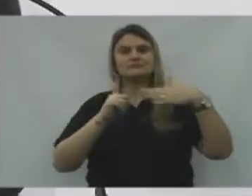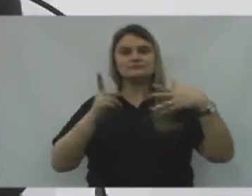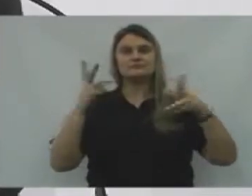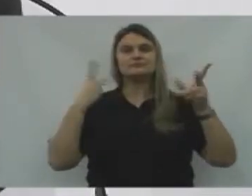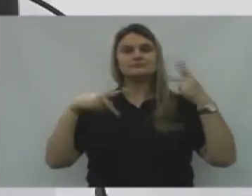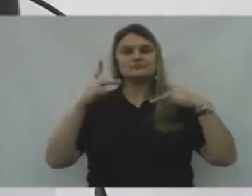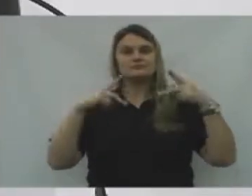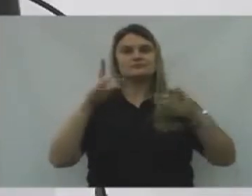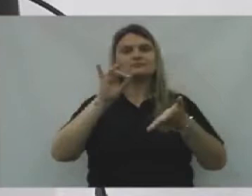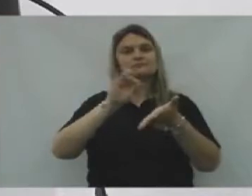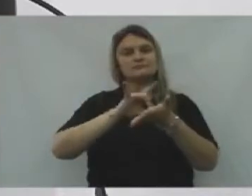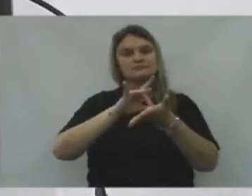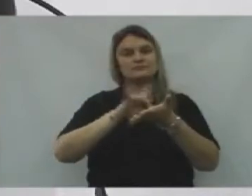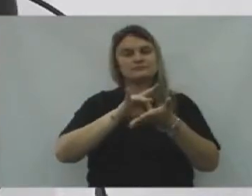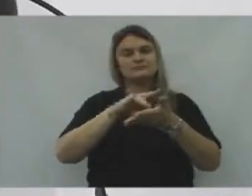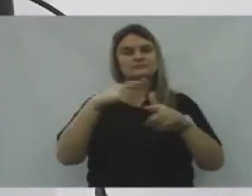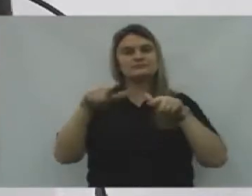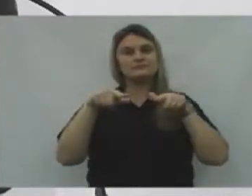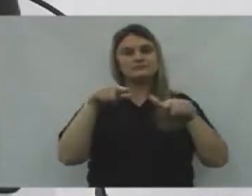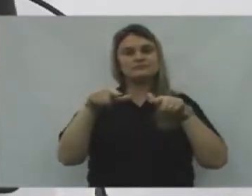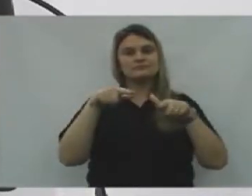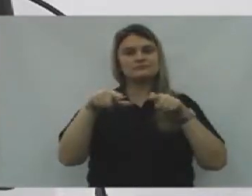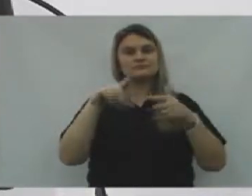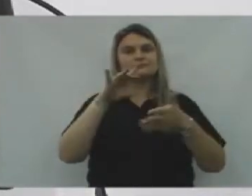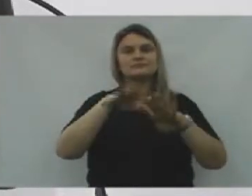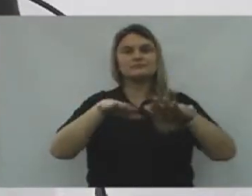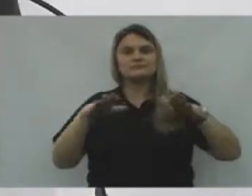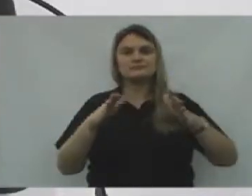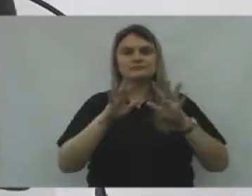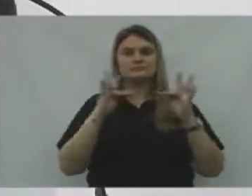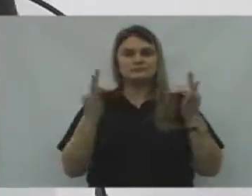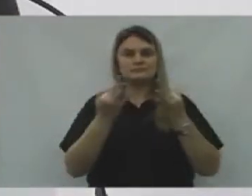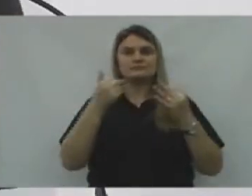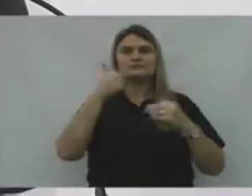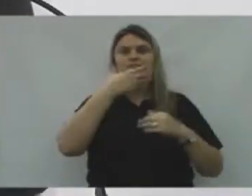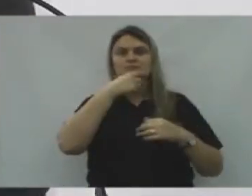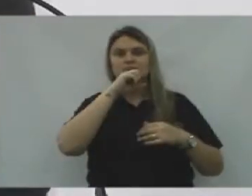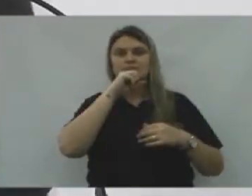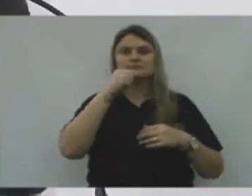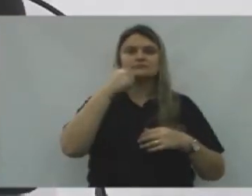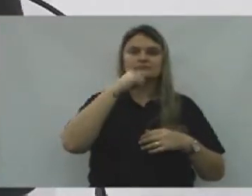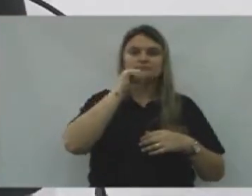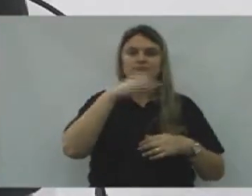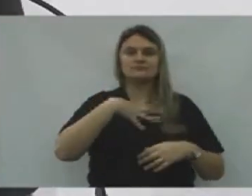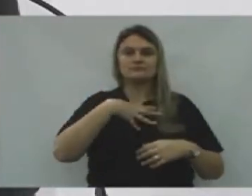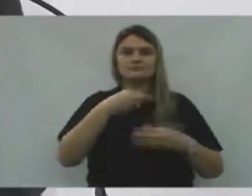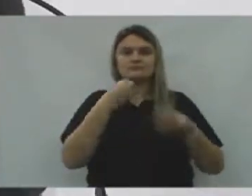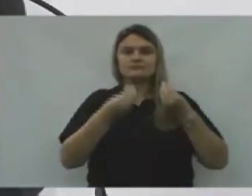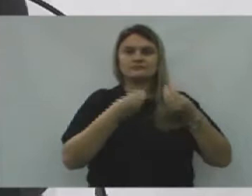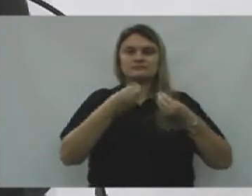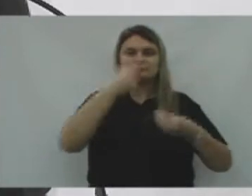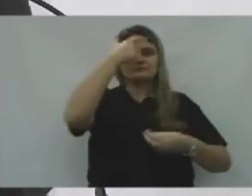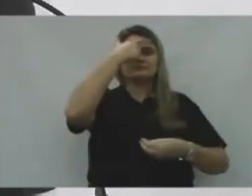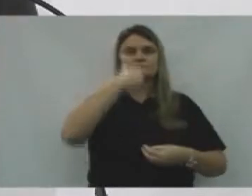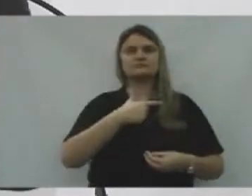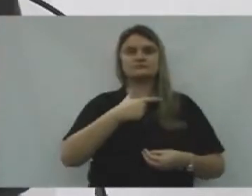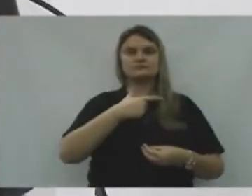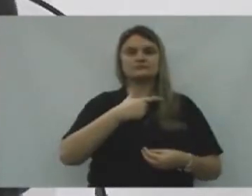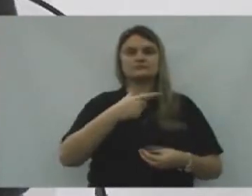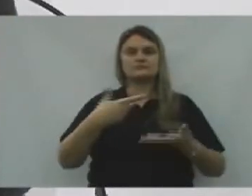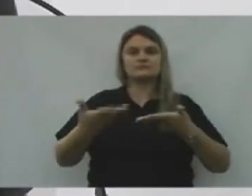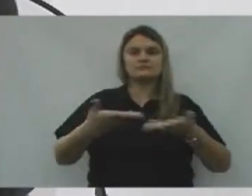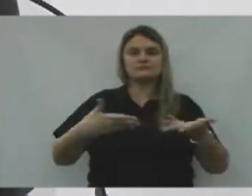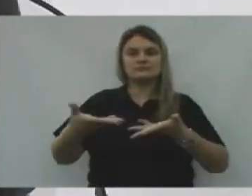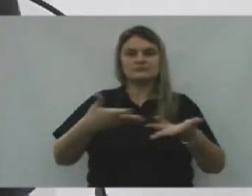Existe política na mesa do trabalhador, Na mesa da família, o pai, a mãe, os filhos, Como se comportar, a